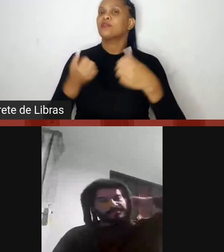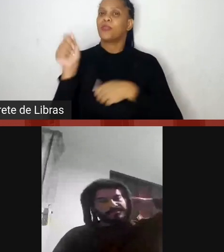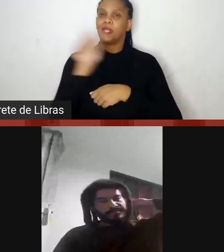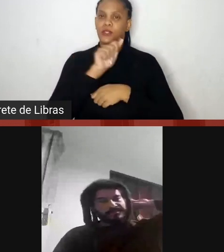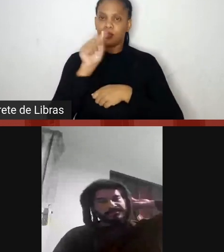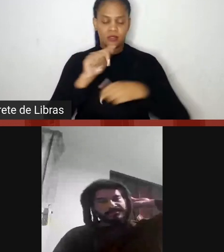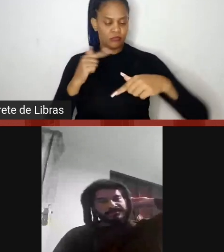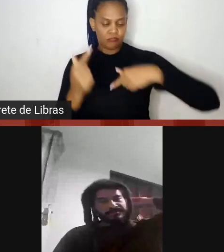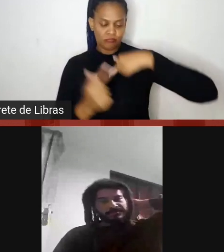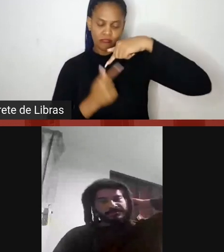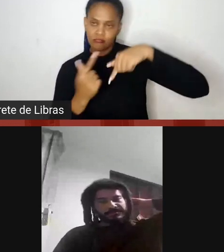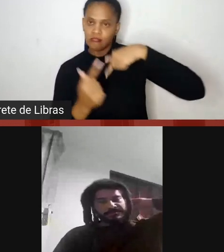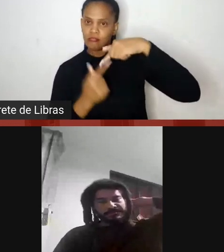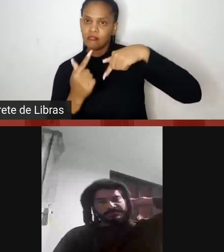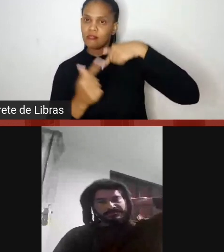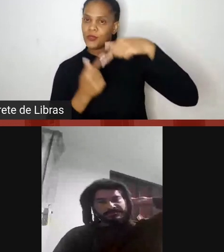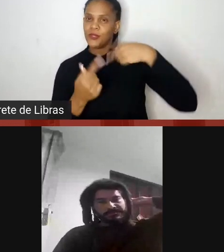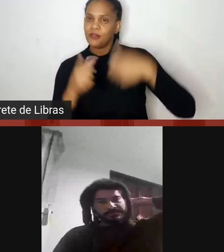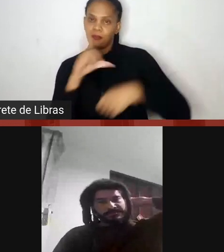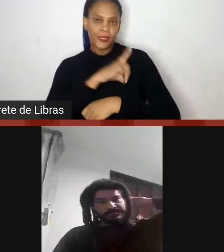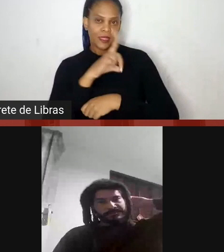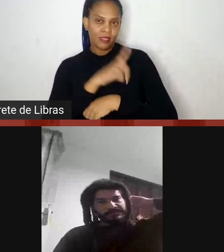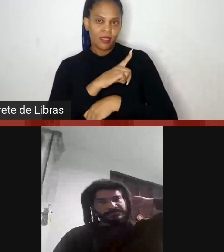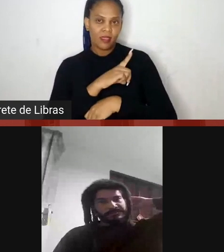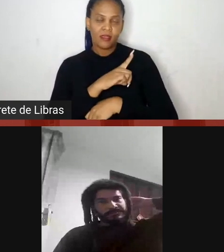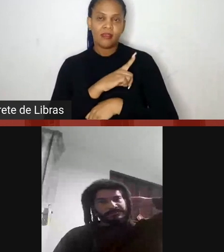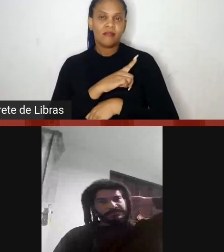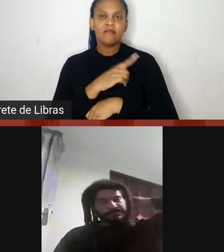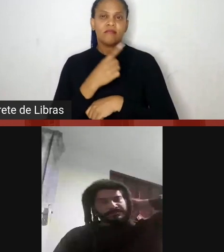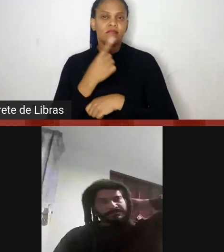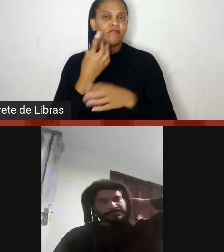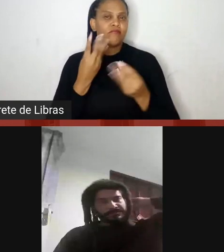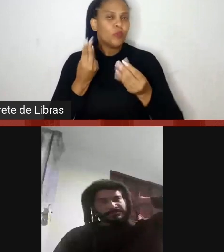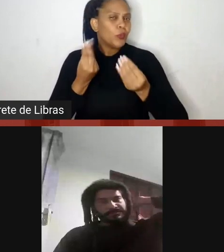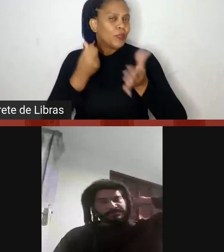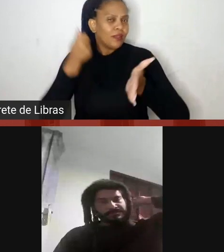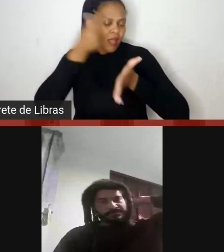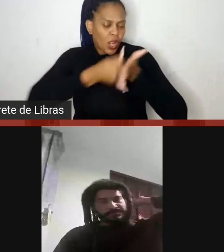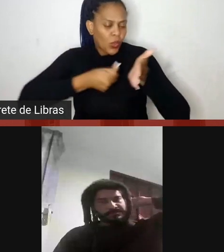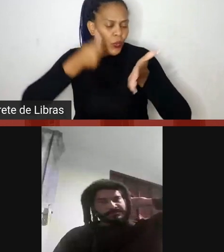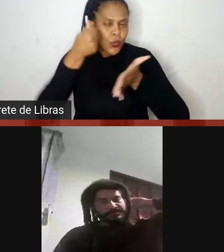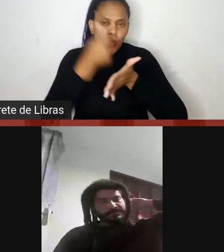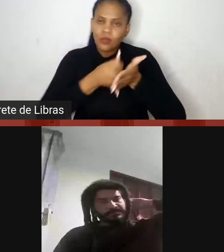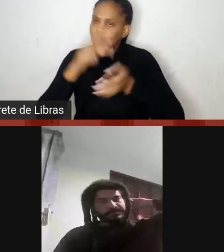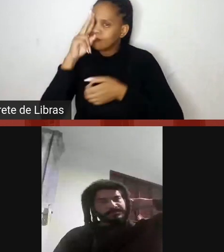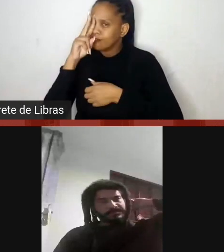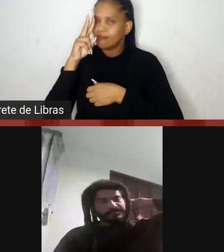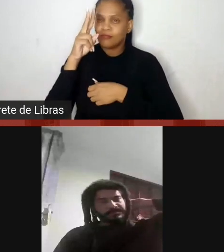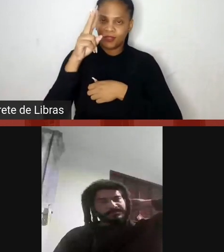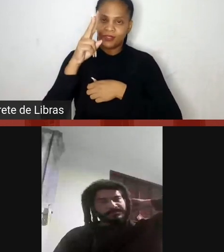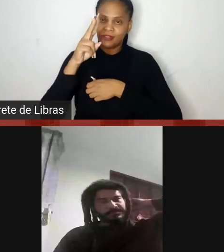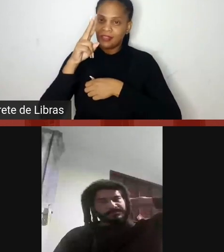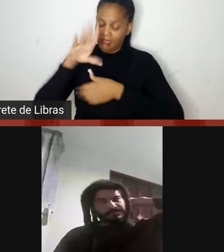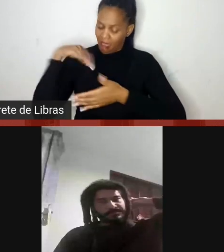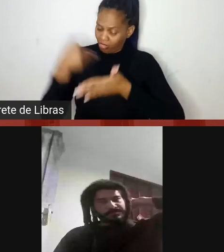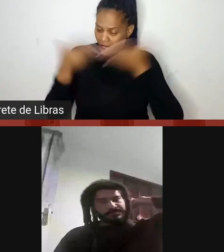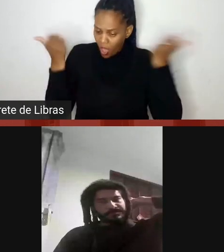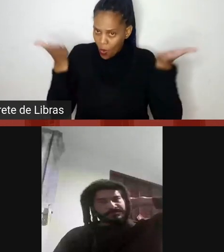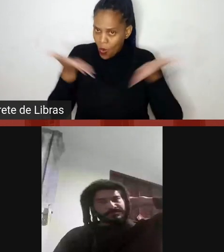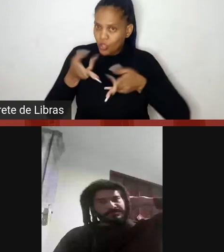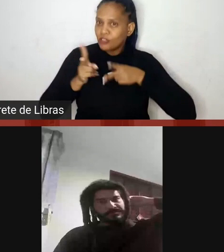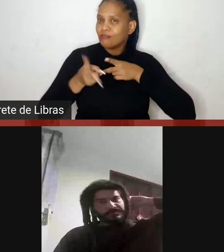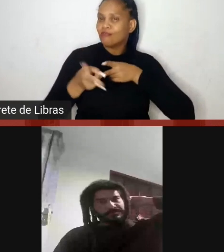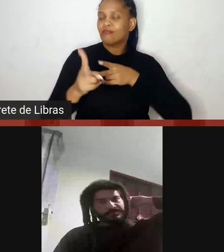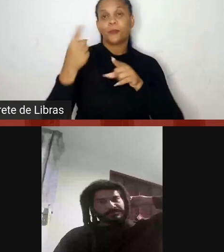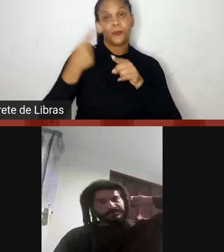que é a ACAS, ele tem, assim, ele foi de muita luta e muita garra, e ainda continua, porque estamos